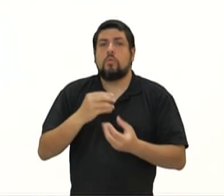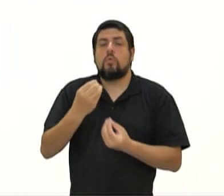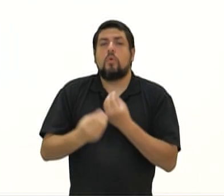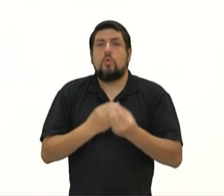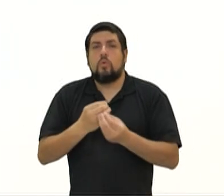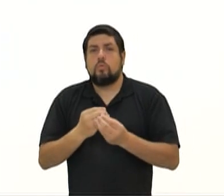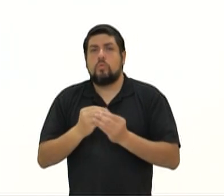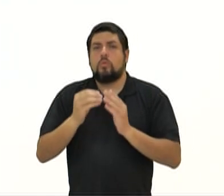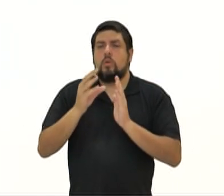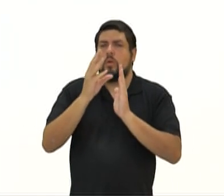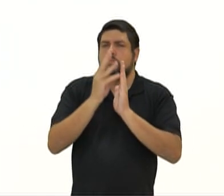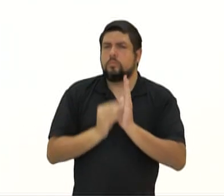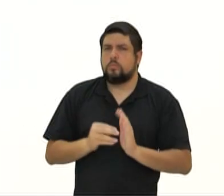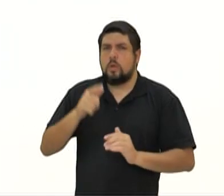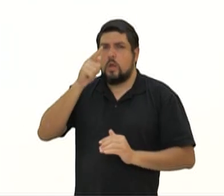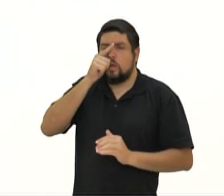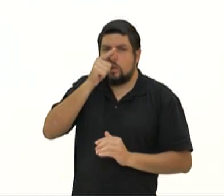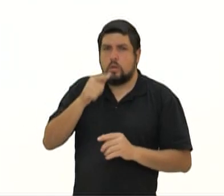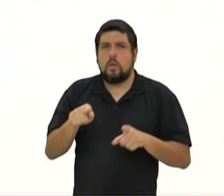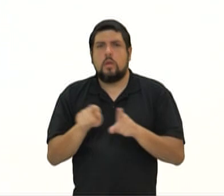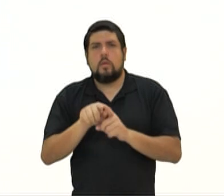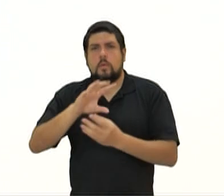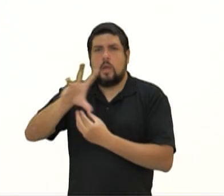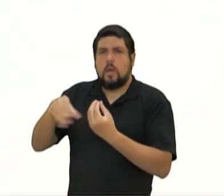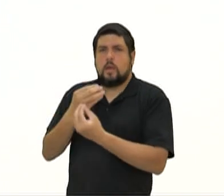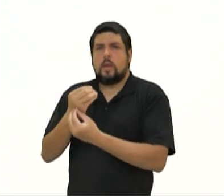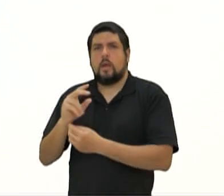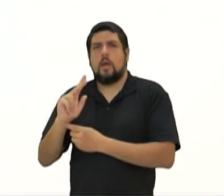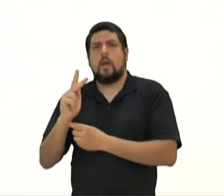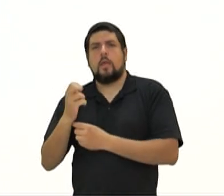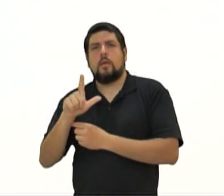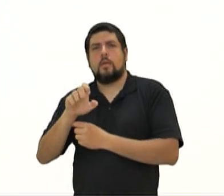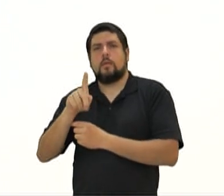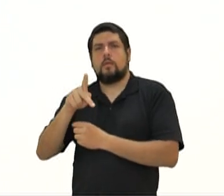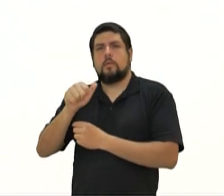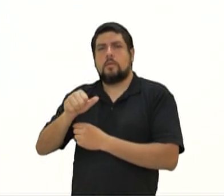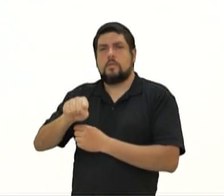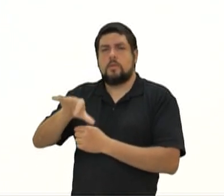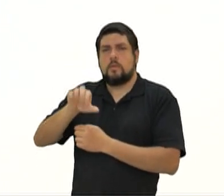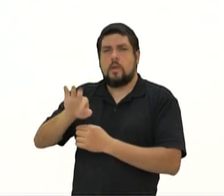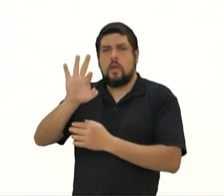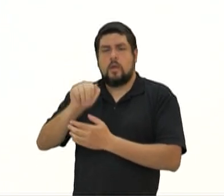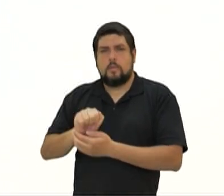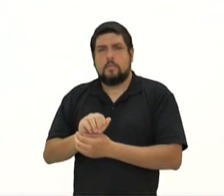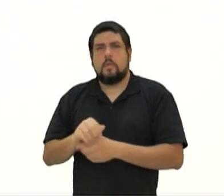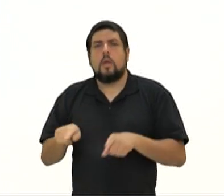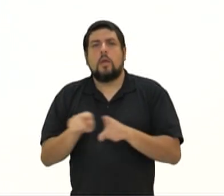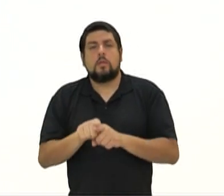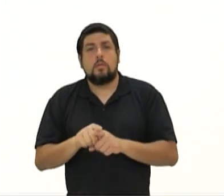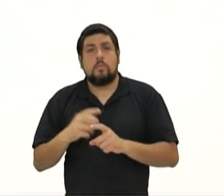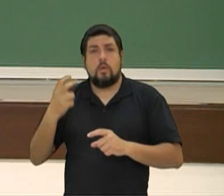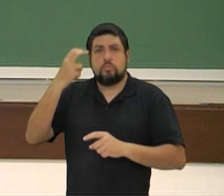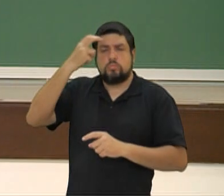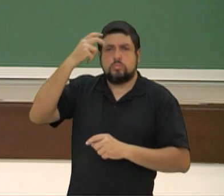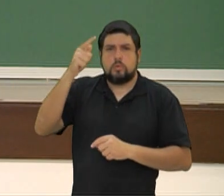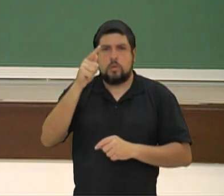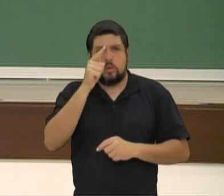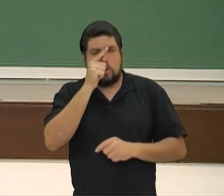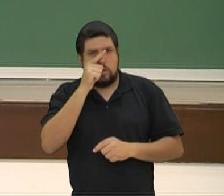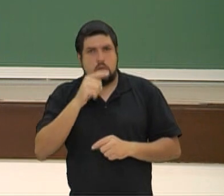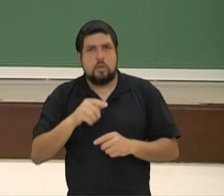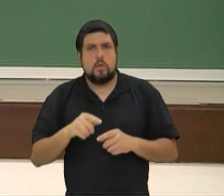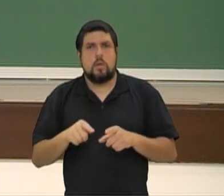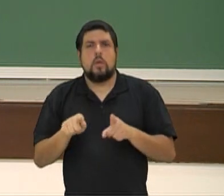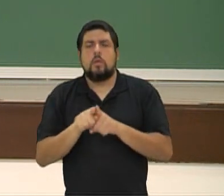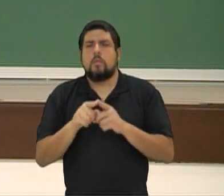arte helenística, é um pouquinho, se não, vamos estudar. A cultura e a arquitetura grega, nós vamos trabalhar o tema do